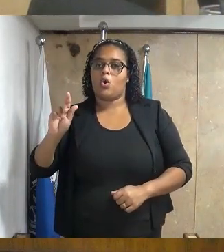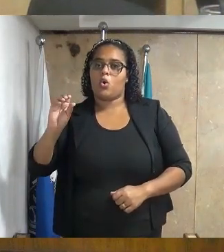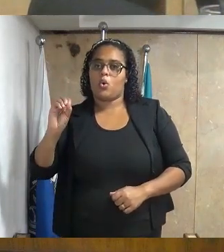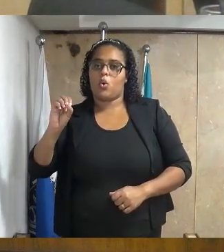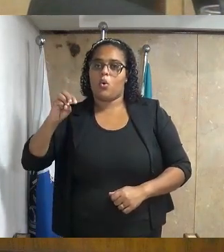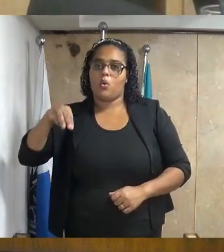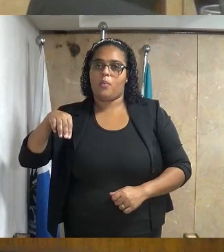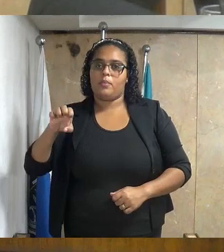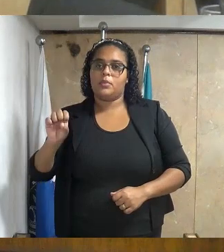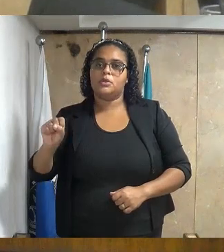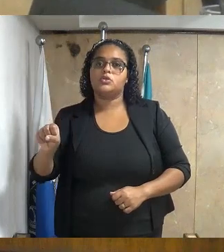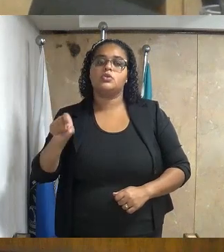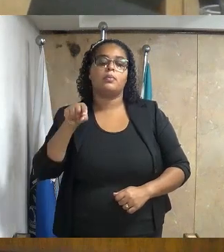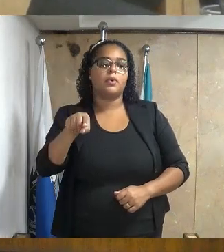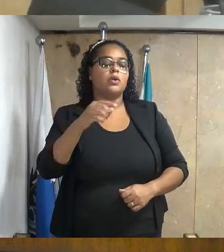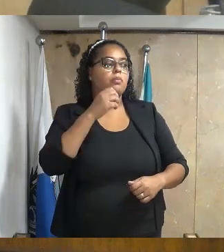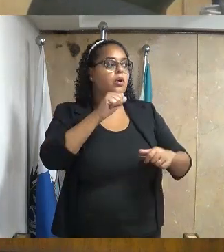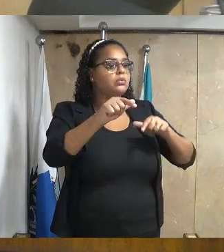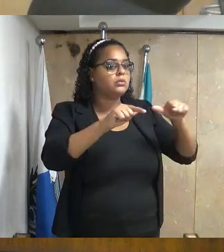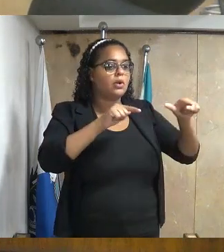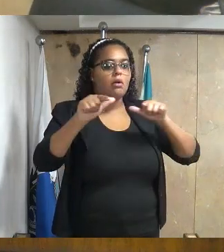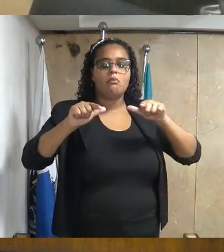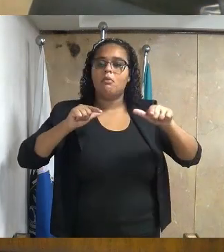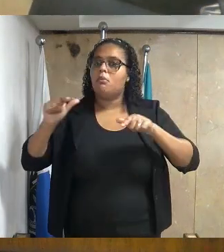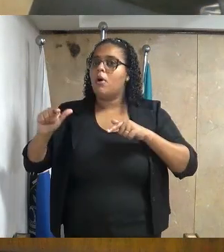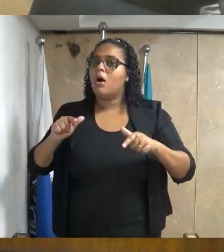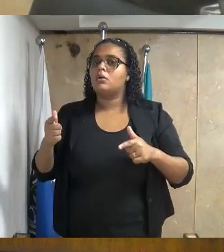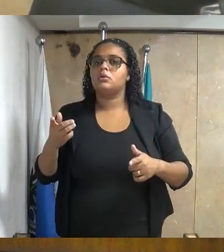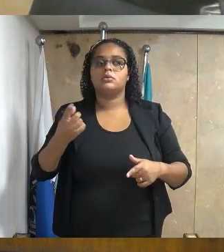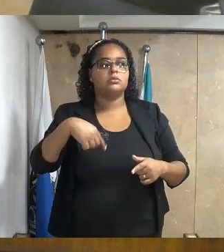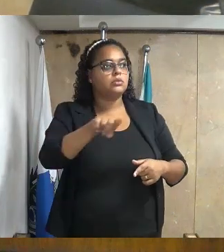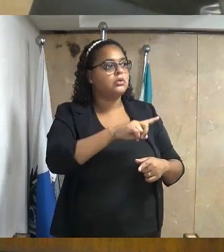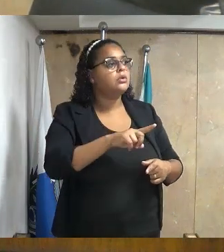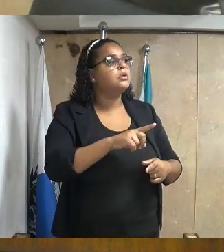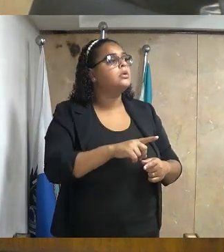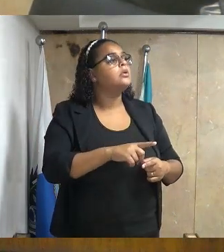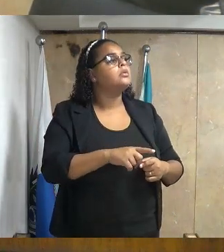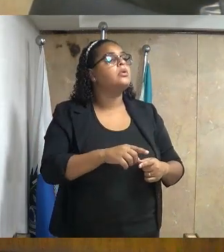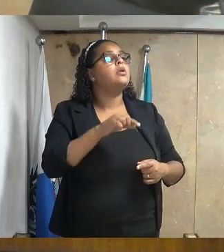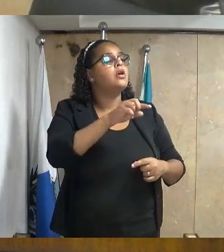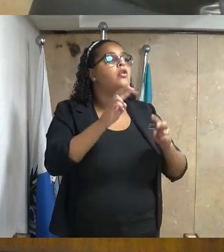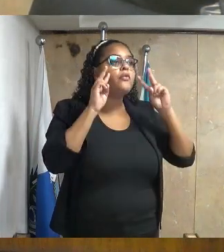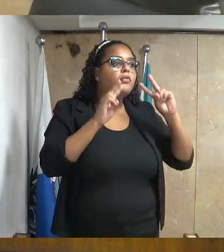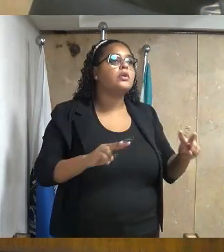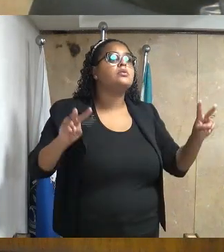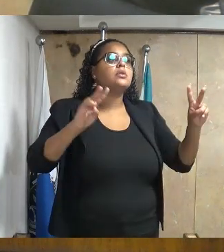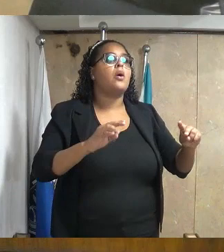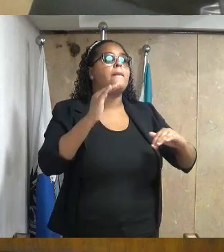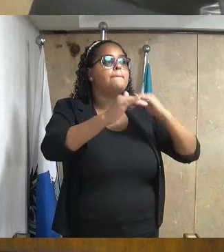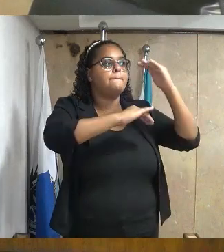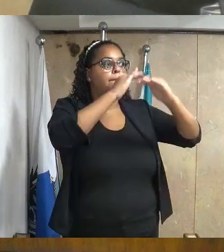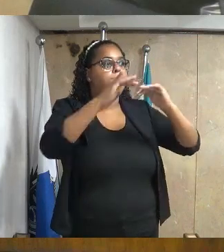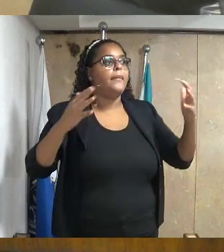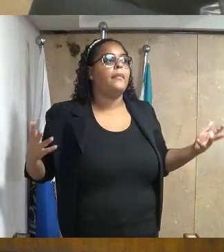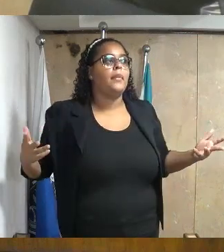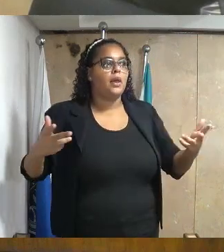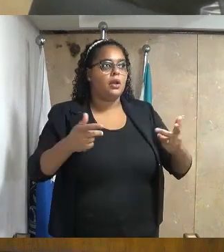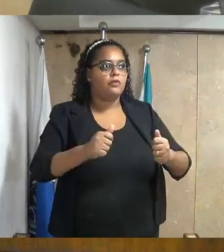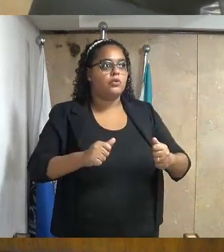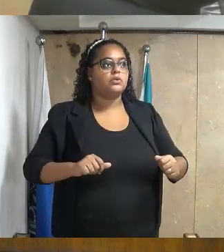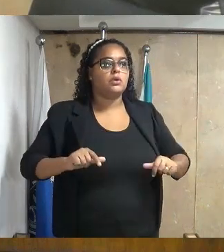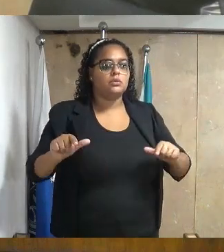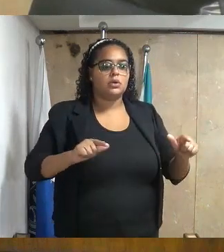relevantes serviços prestados ao atuar de modo eficiente, proativo, gentil e dinâmico, visando desenvolver um trabalho de excelência.